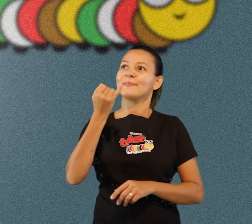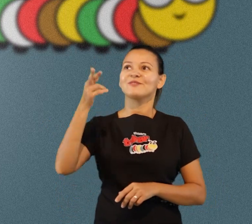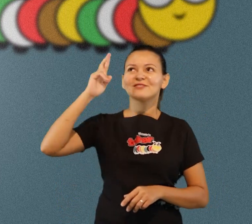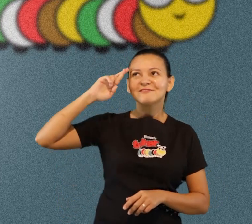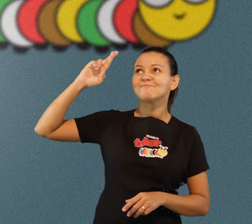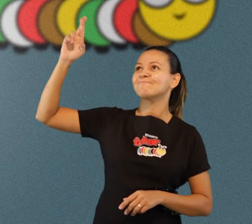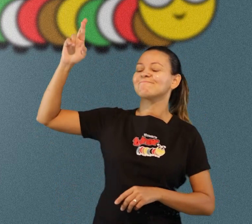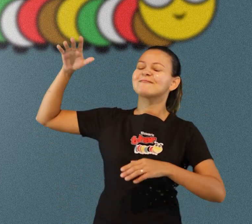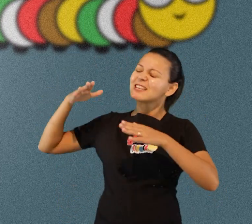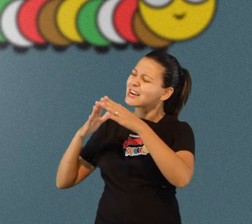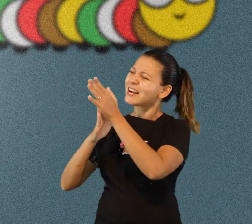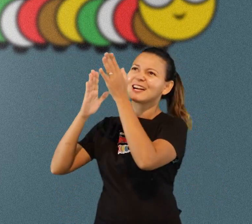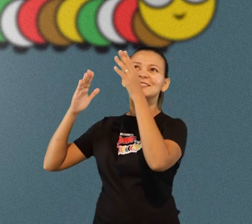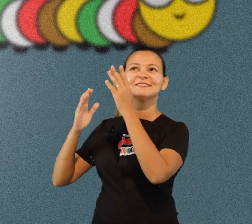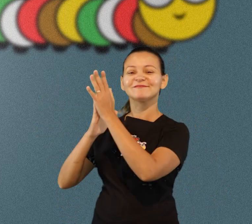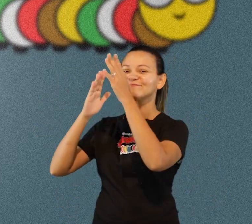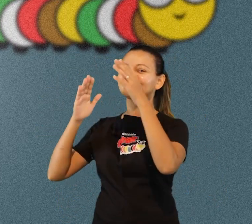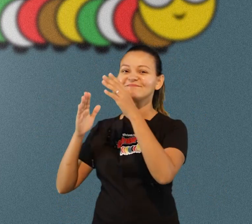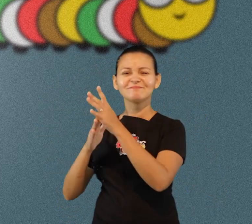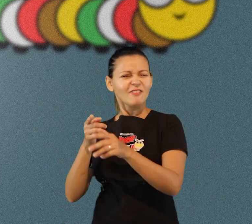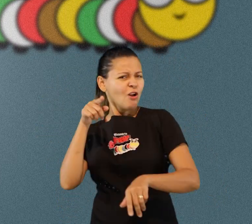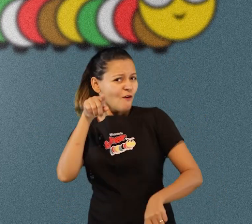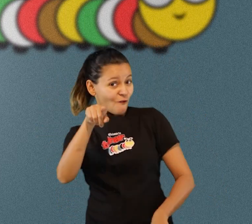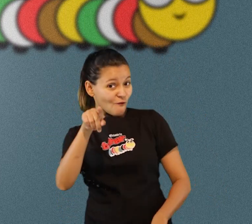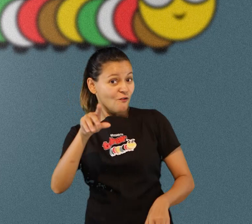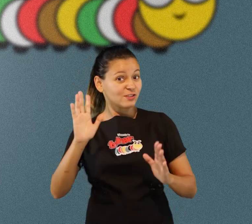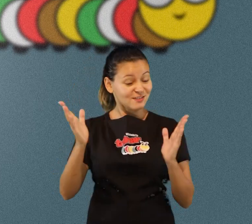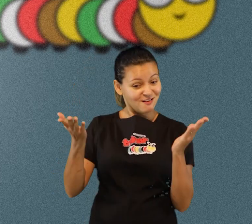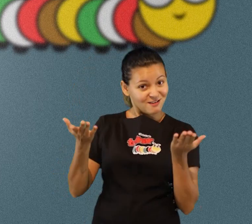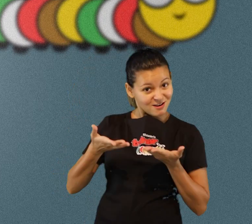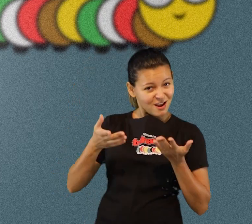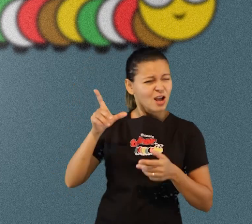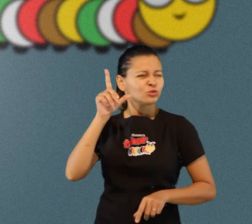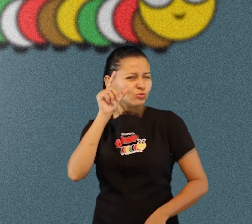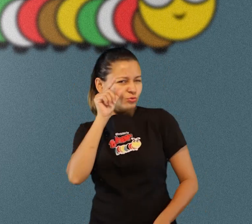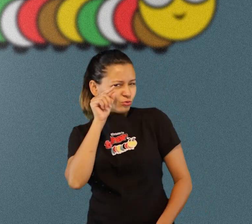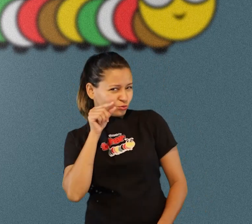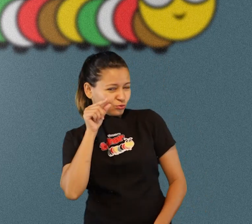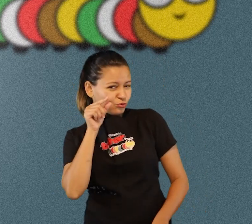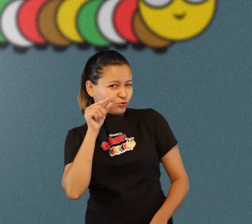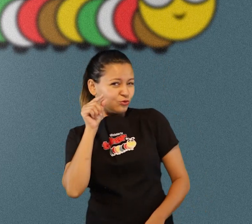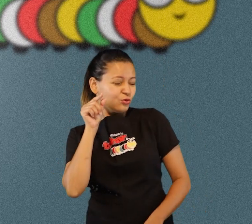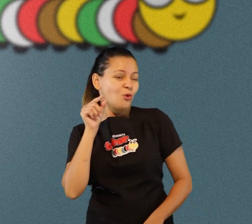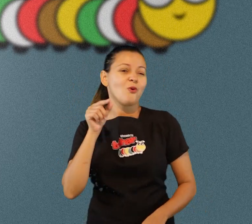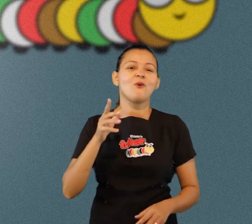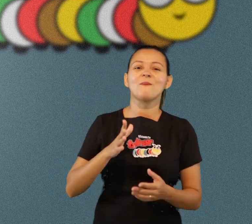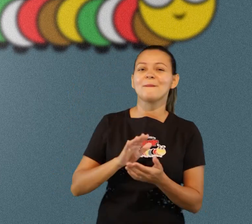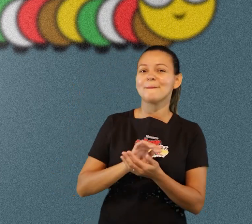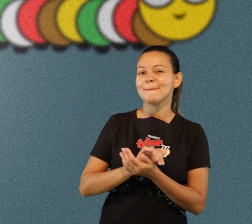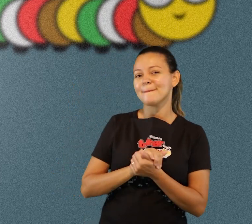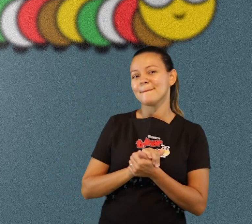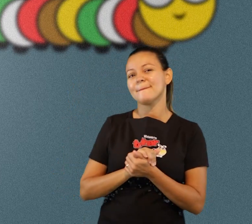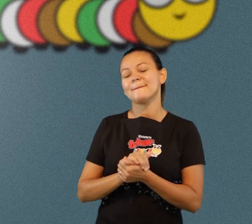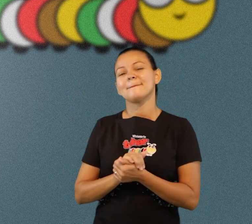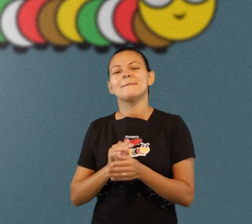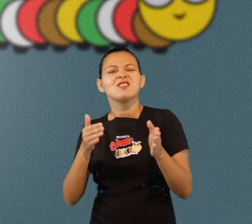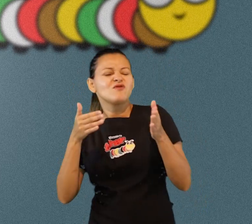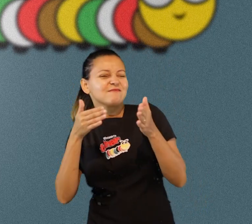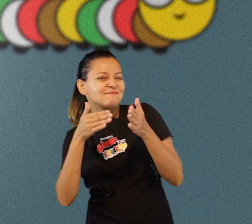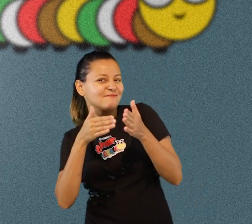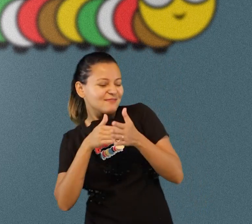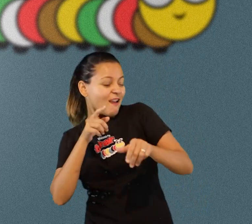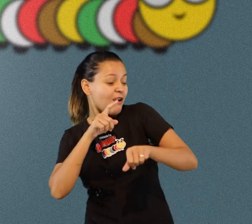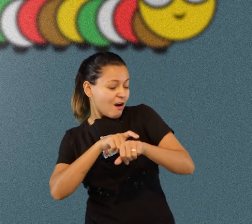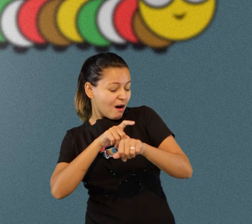você já brincou hoje, dormiu até tarde de como que está sendo o seu dia está sendo legal o meu dia está sendo